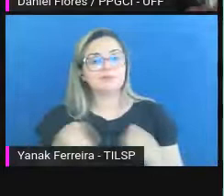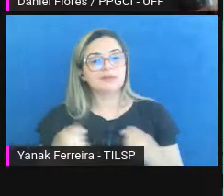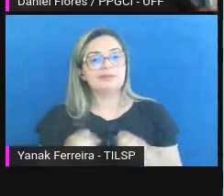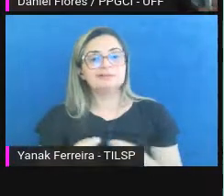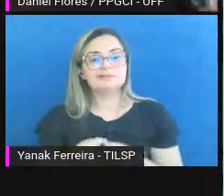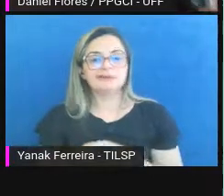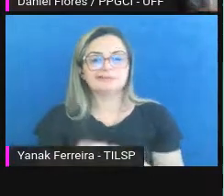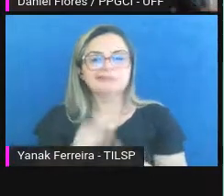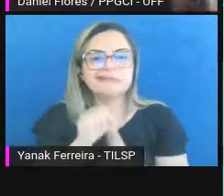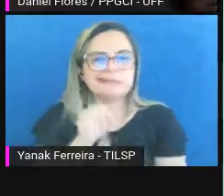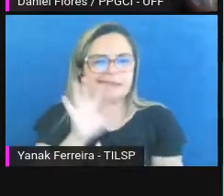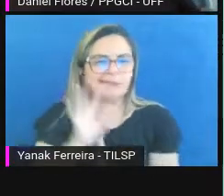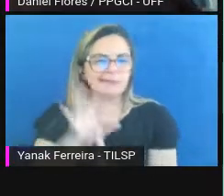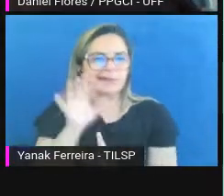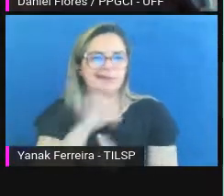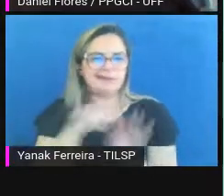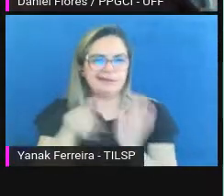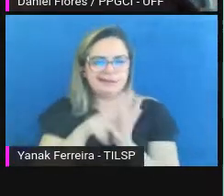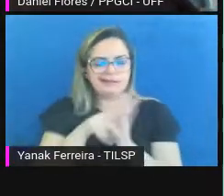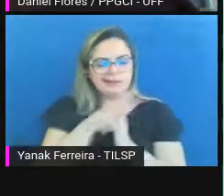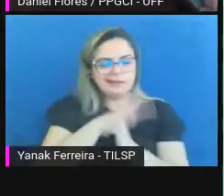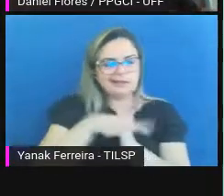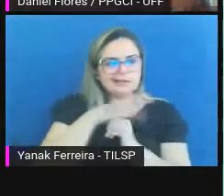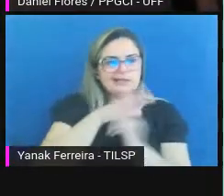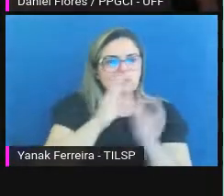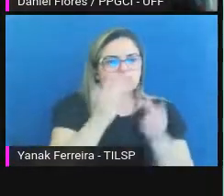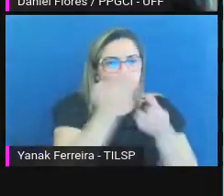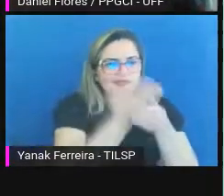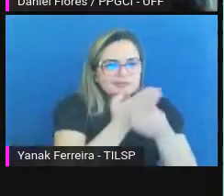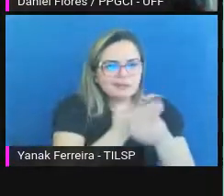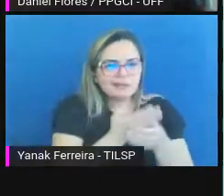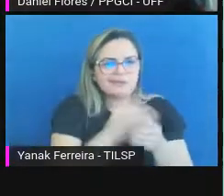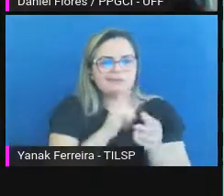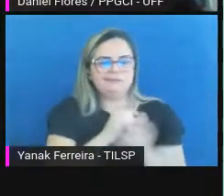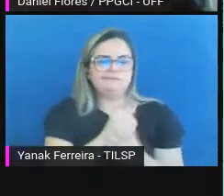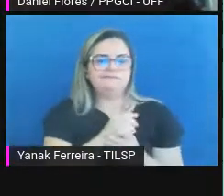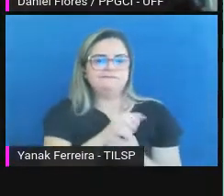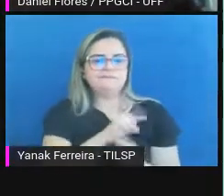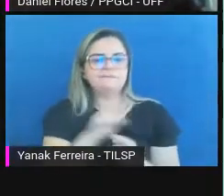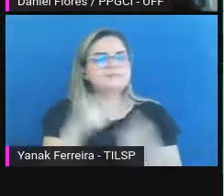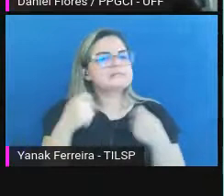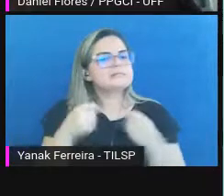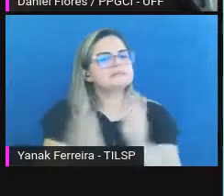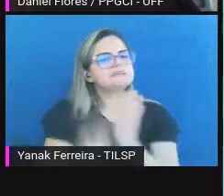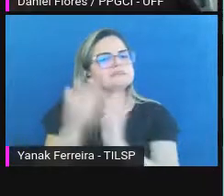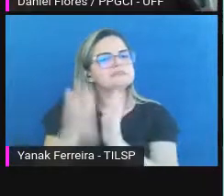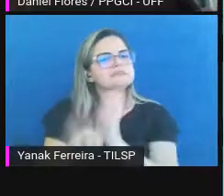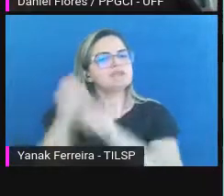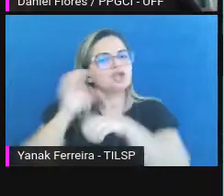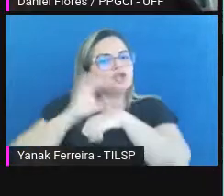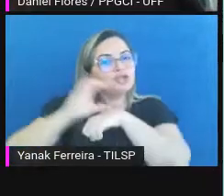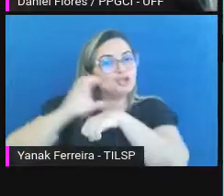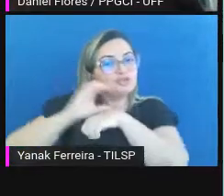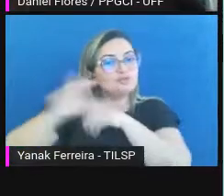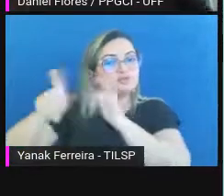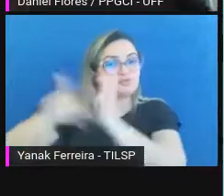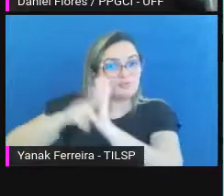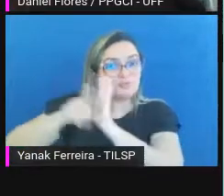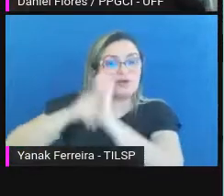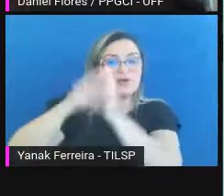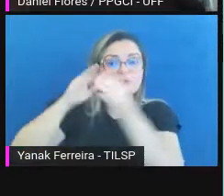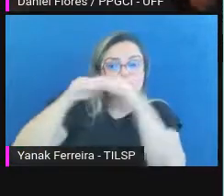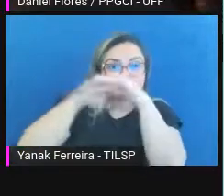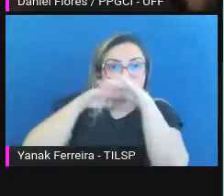pela área dos arquivos, pelos arquivistas, a necessidade de criação de cursos de arquivologia para dar